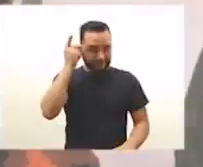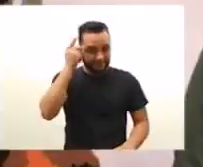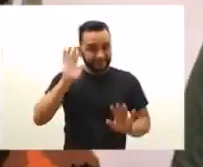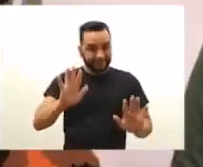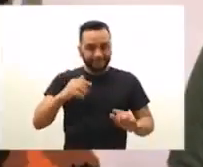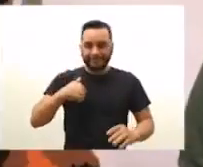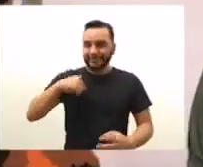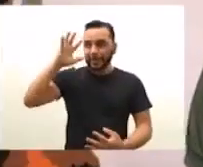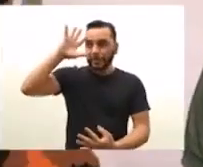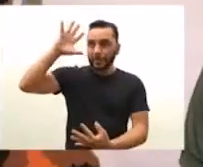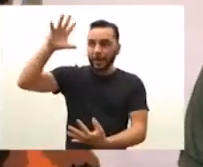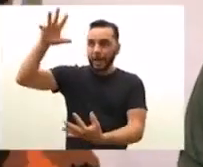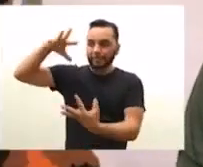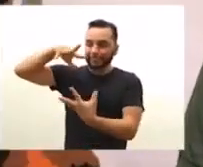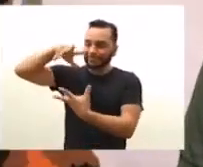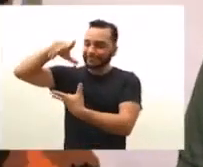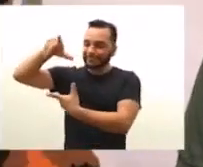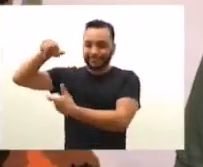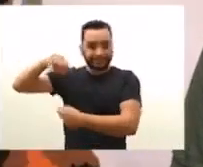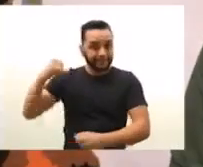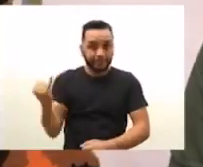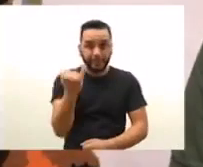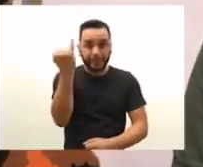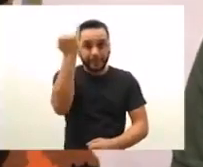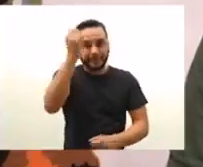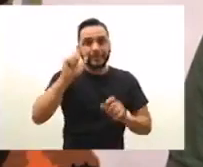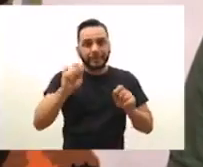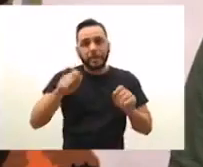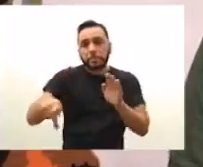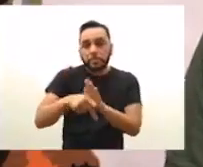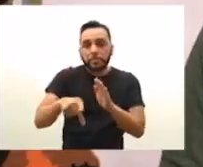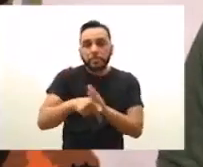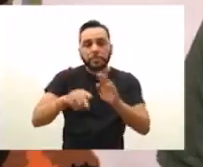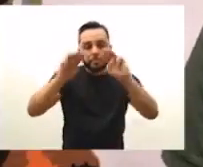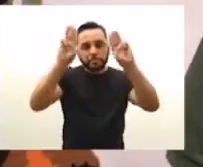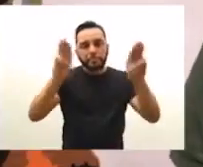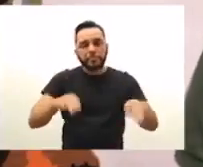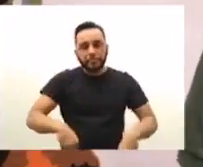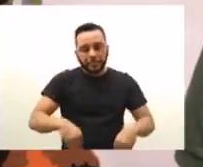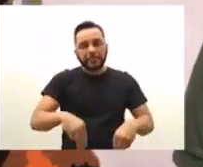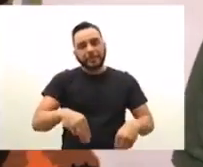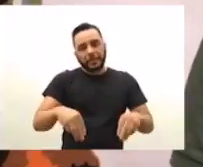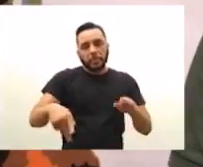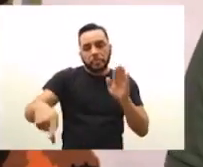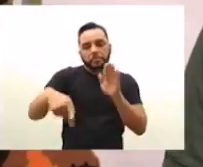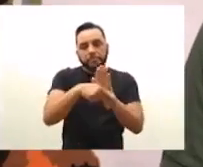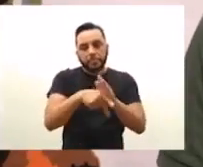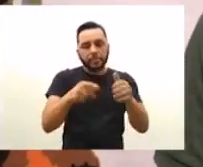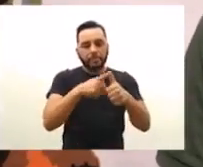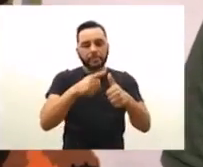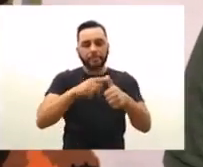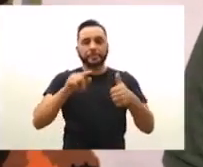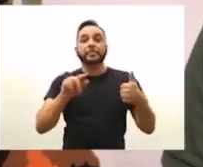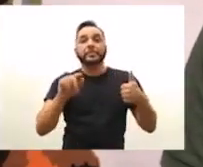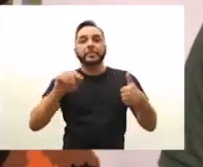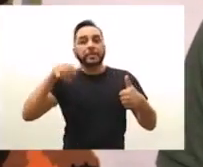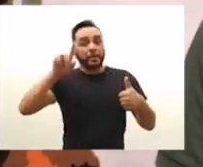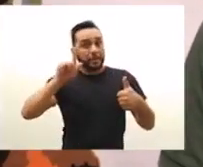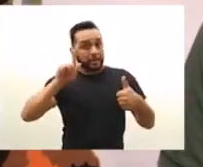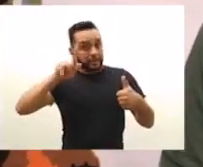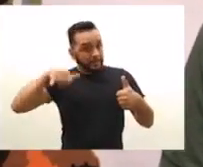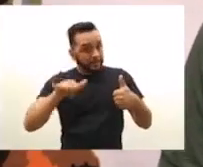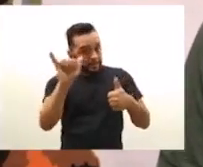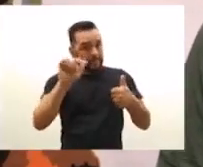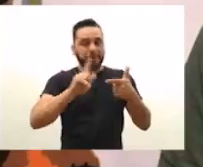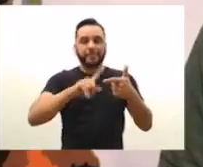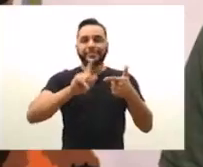A ação Sonhar o Mundo é fundamental para o Museu da Diversidade Sexual, porque é uma época onde a gente trata de